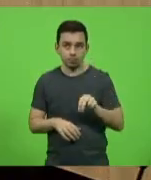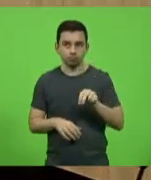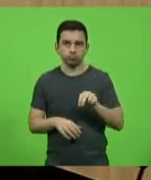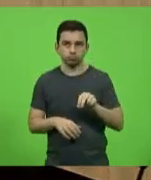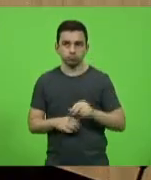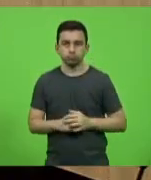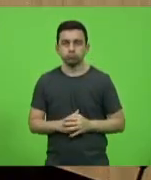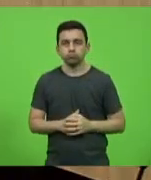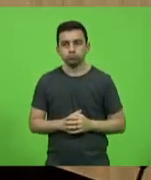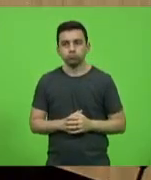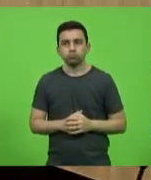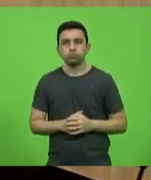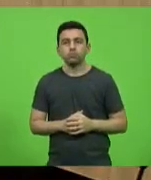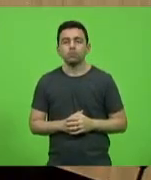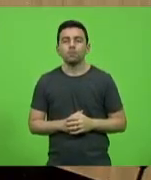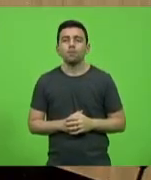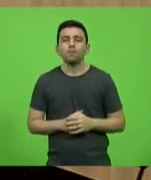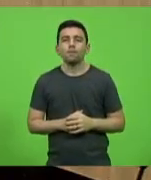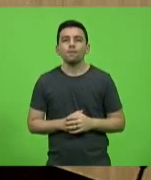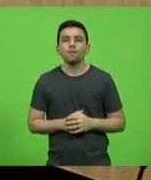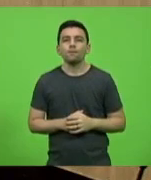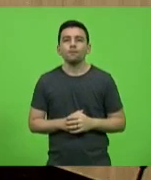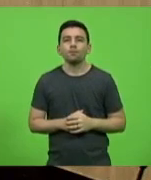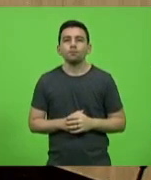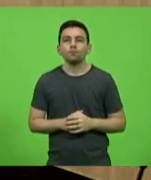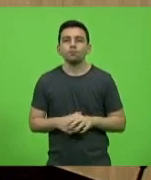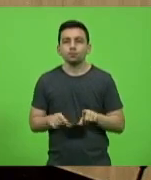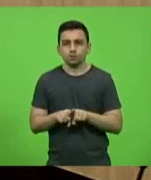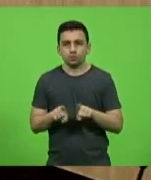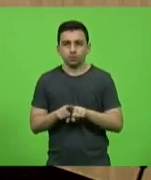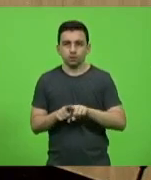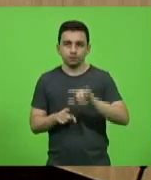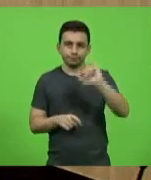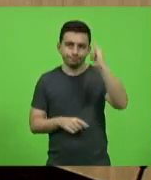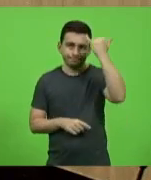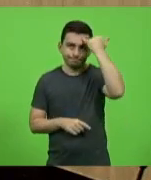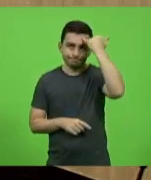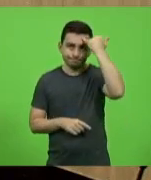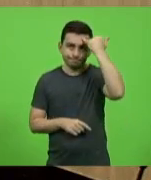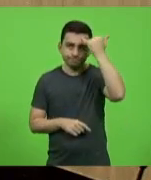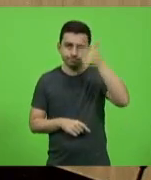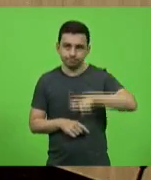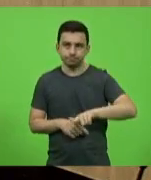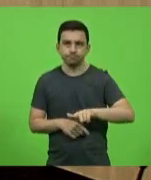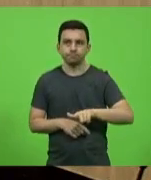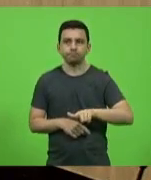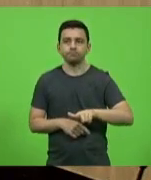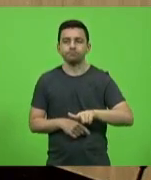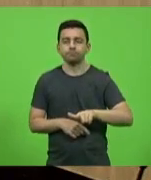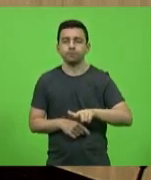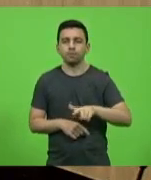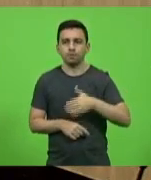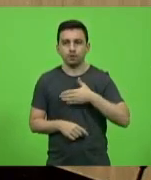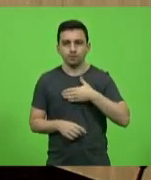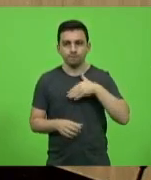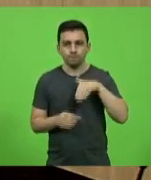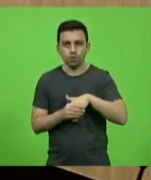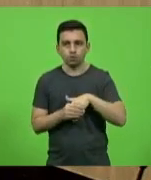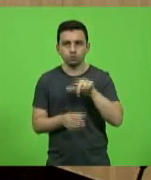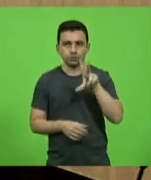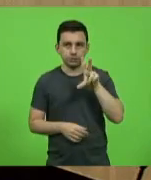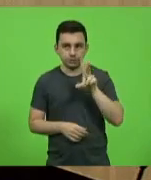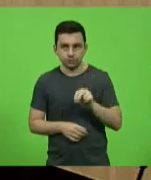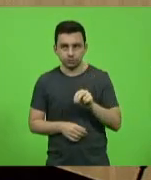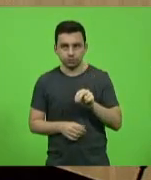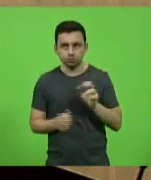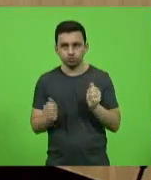presidente. A assessoria já anotou, pois não. Jair Mioto da mesma forma, senhor presidente. Retificar o meu voto de sim para não votar junto com o